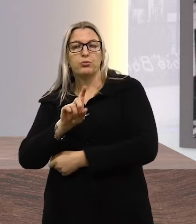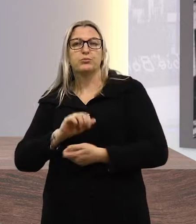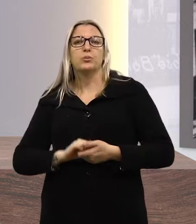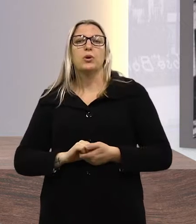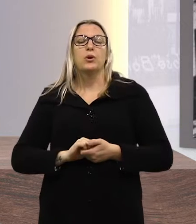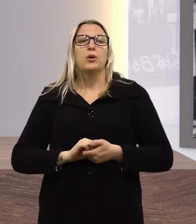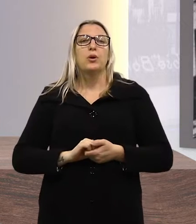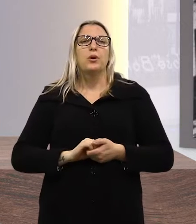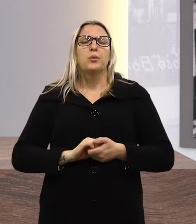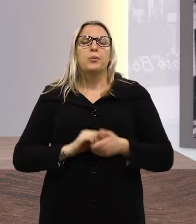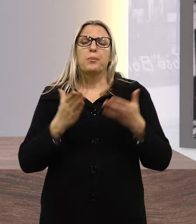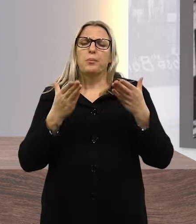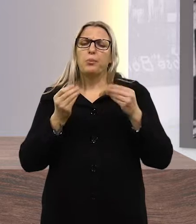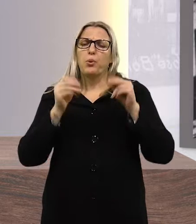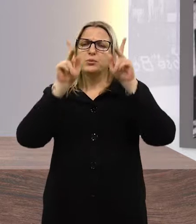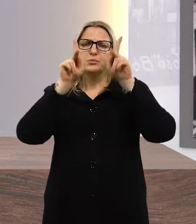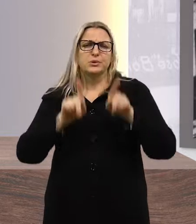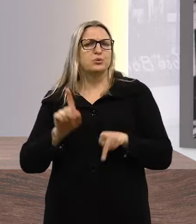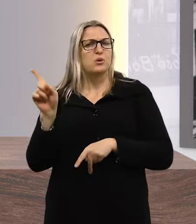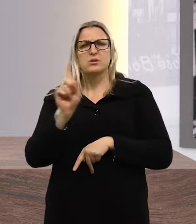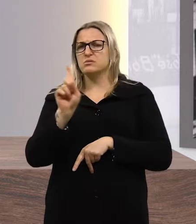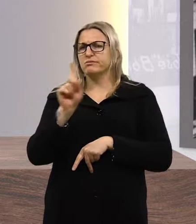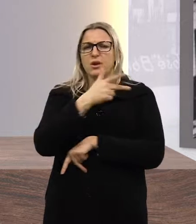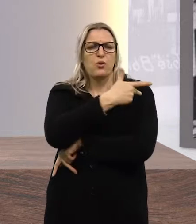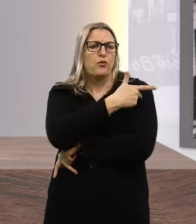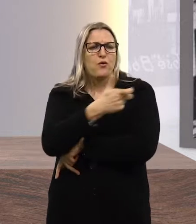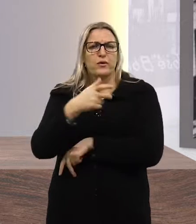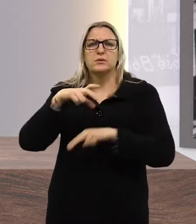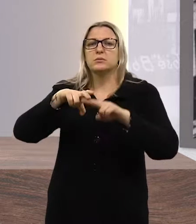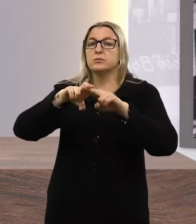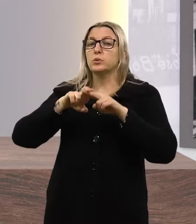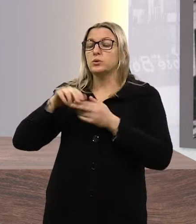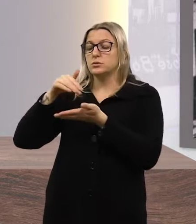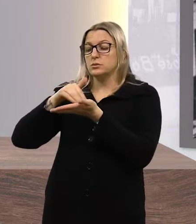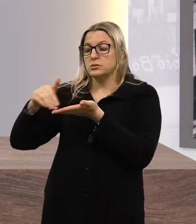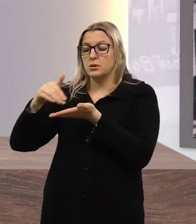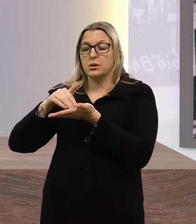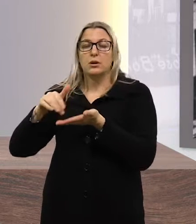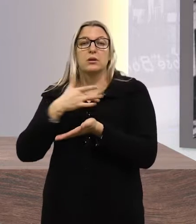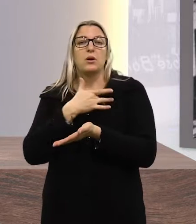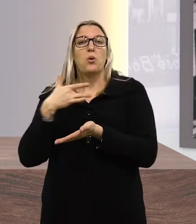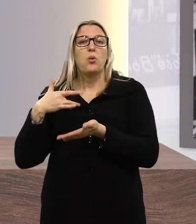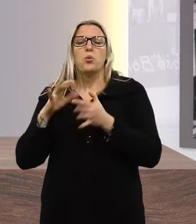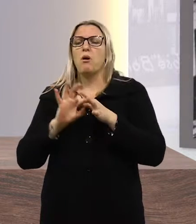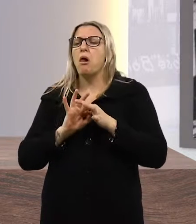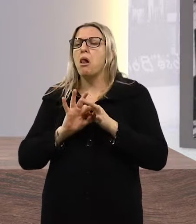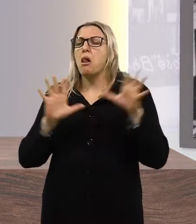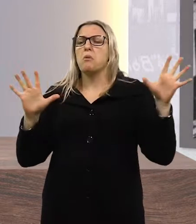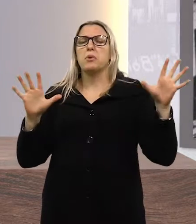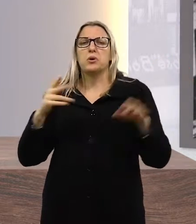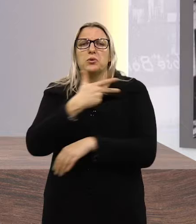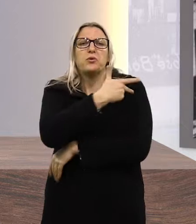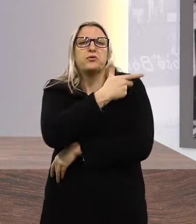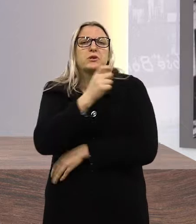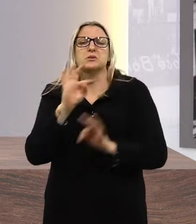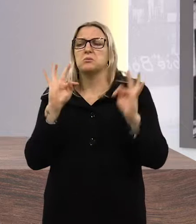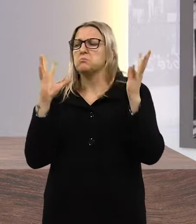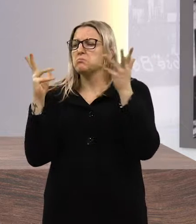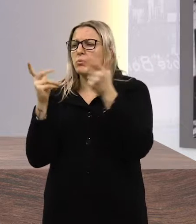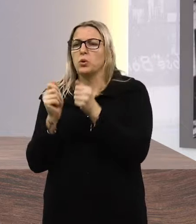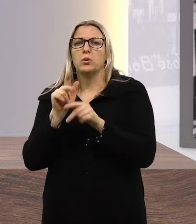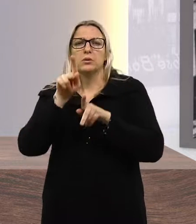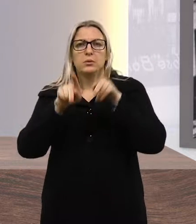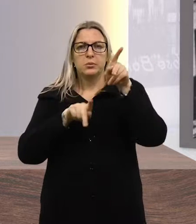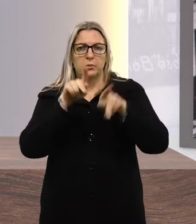razão da baixa procura, a Secretaria Municipal de Saúde expandiu nesta semana a vacina para toda a